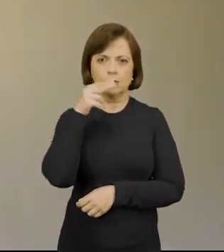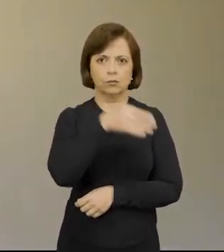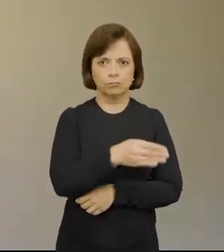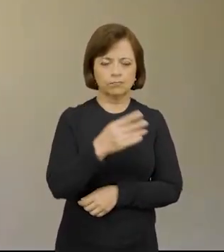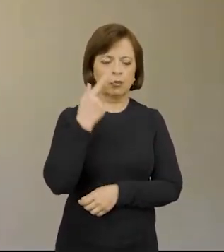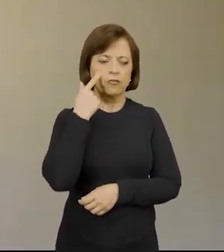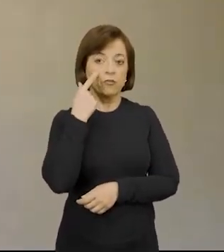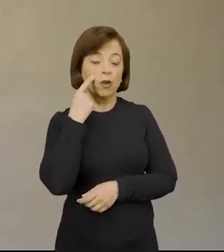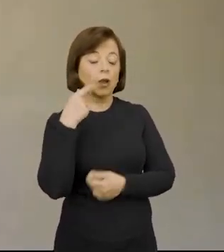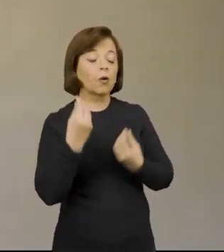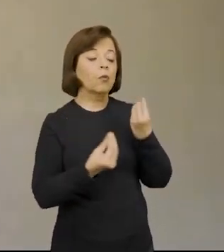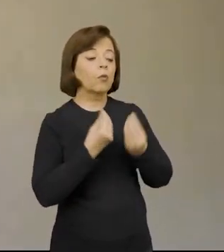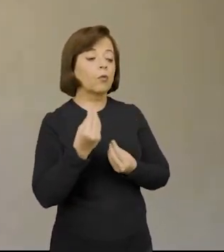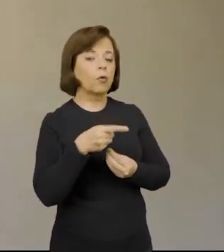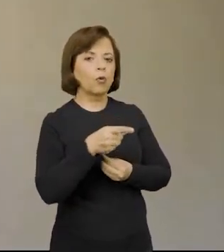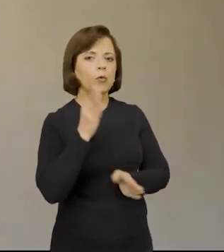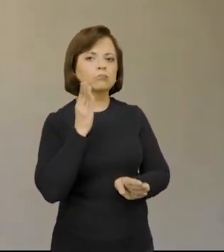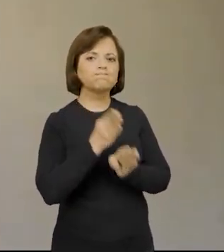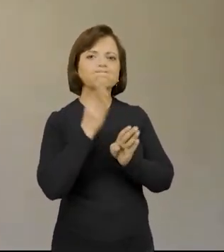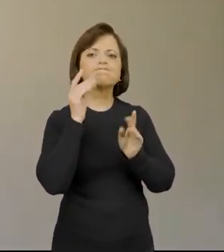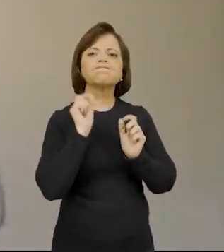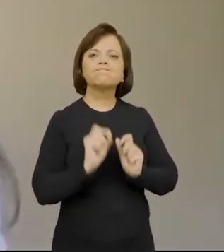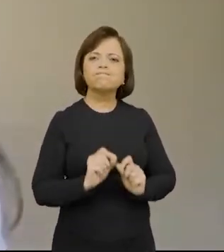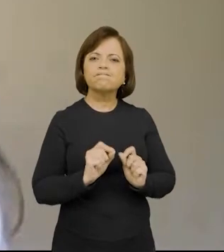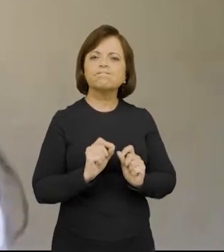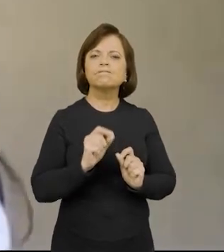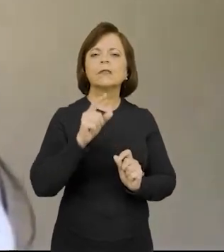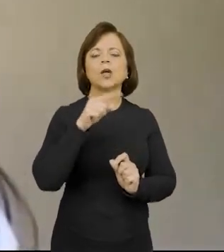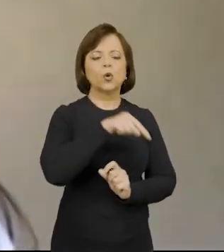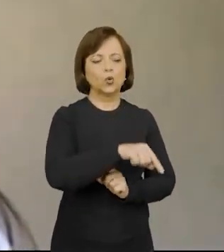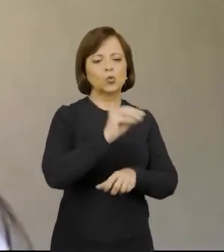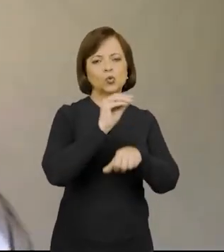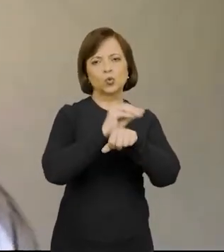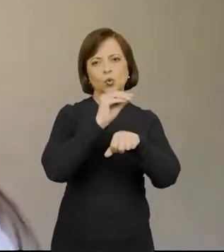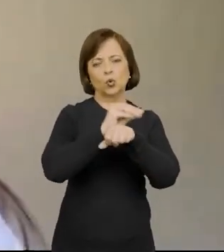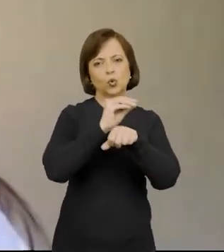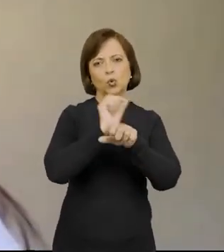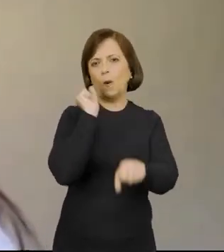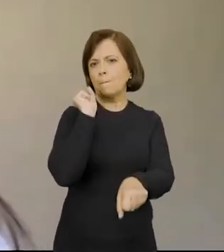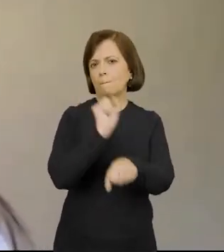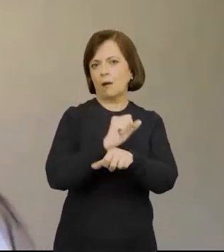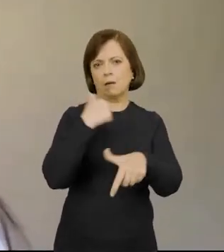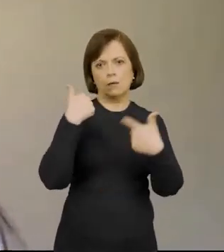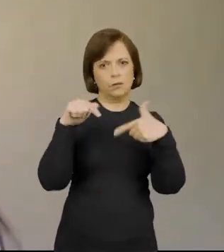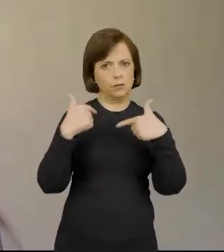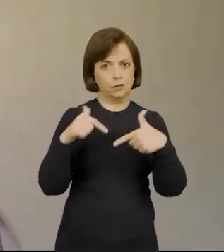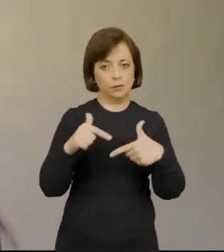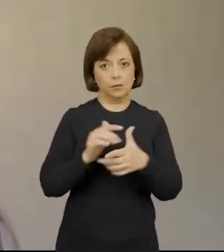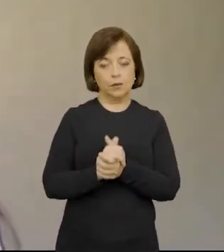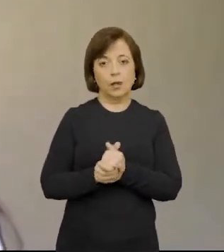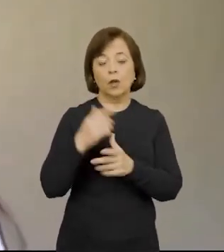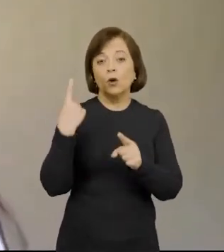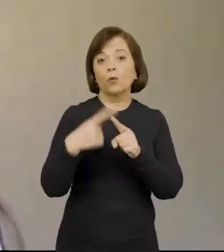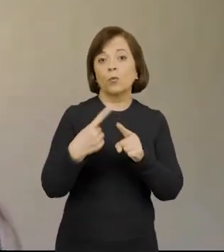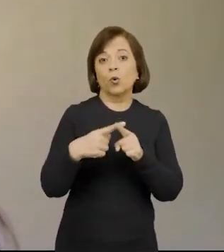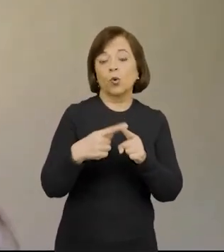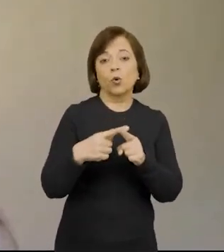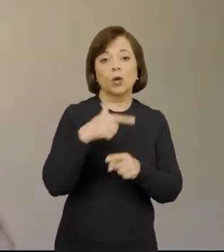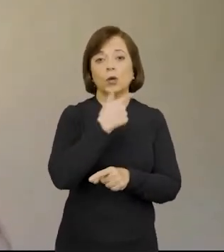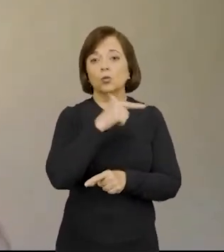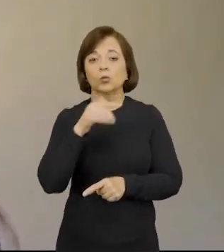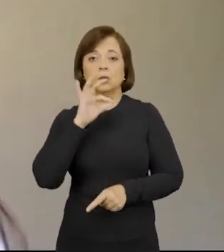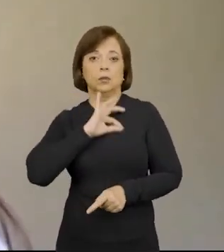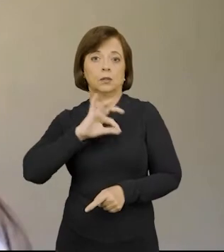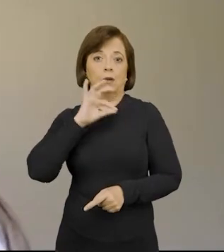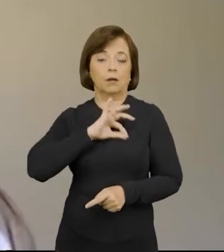ao serviço e constatamos que os cuidadores haviam parado de trabalhar porque estavam sem